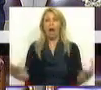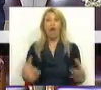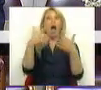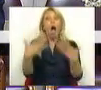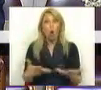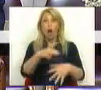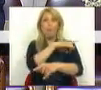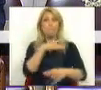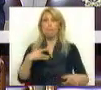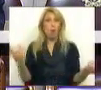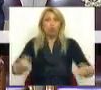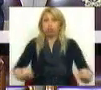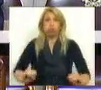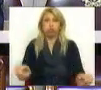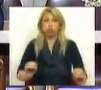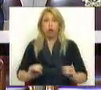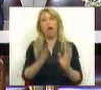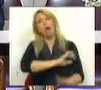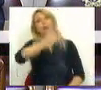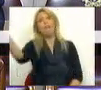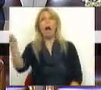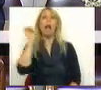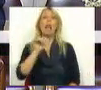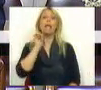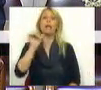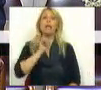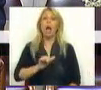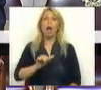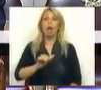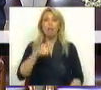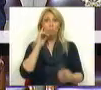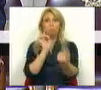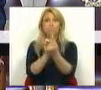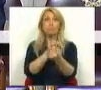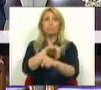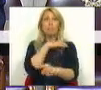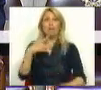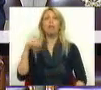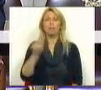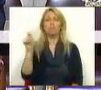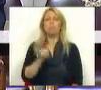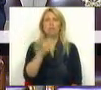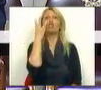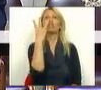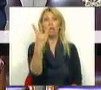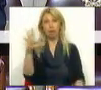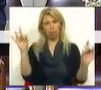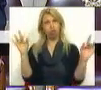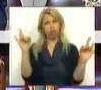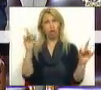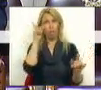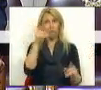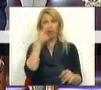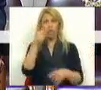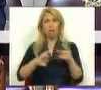Leiria e cada consulta demora 3 meses. Isto é brincar com a vida das pessoas. Aquilo que eu queria perguntar ao Sr. Ministro é se